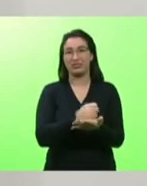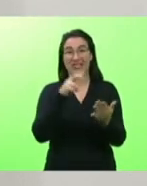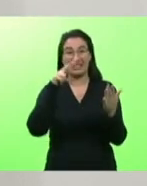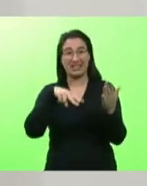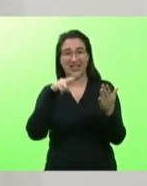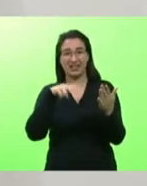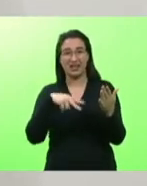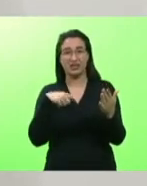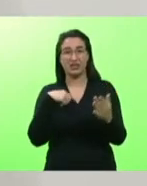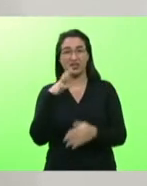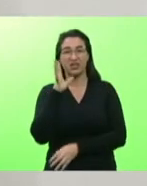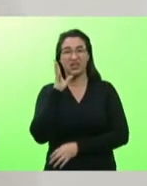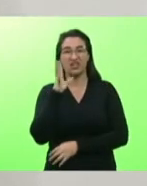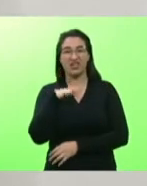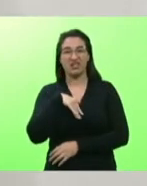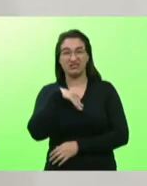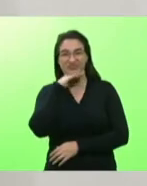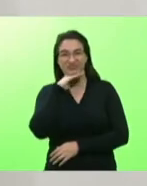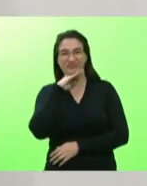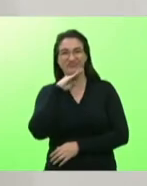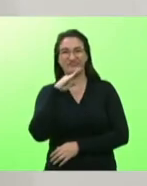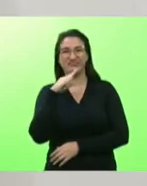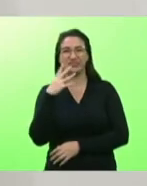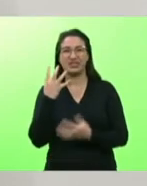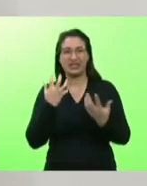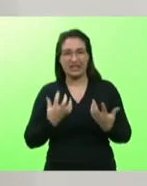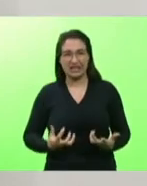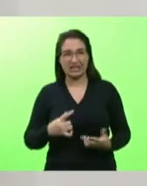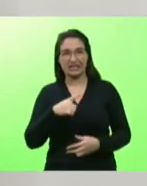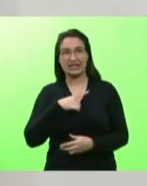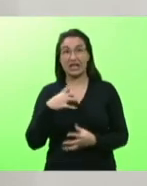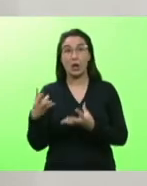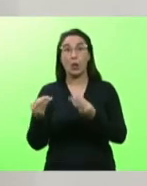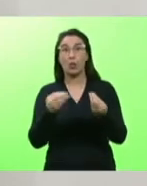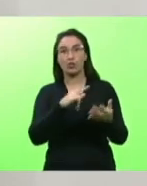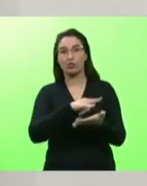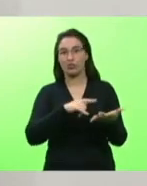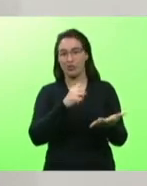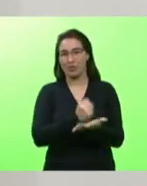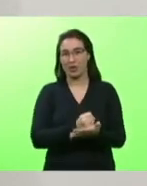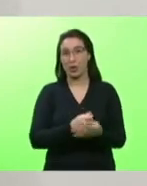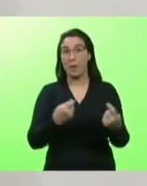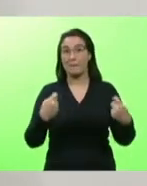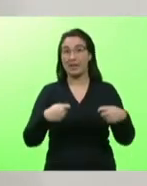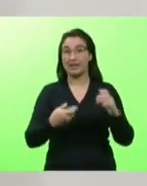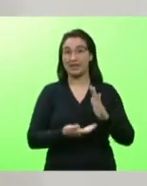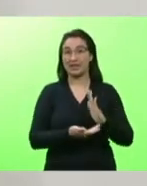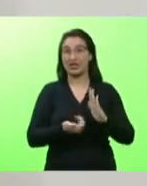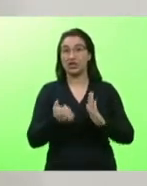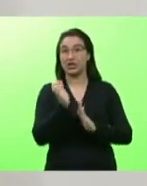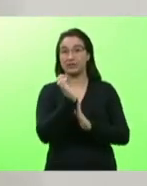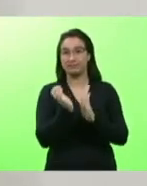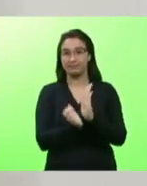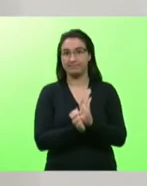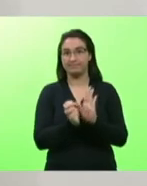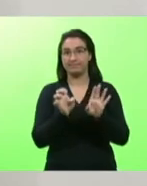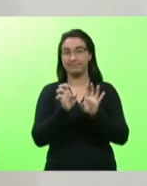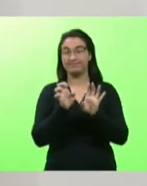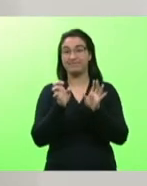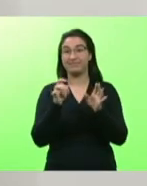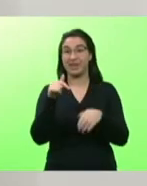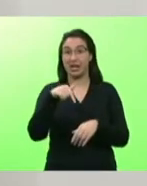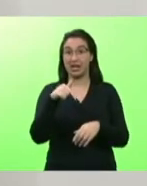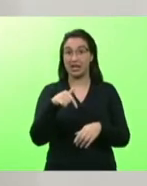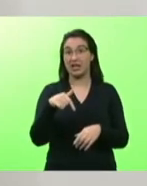cansa de tanto documento então nós temos que desburocratizar aqui é o eco aqui é a caixa de